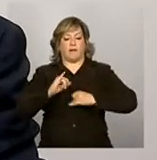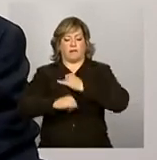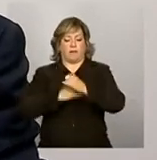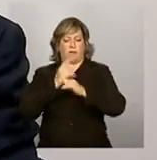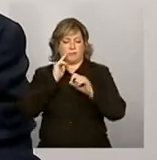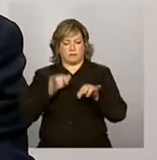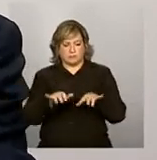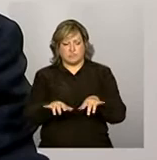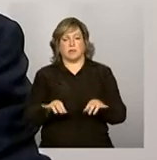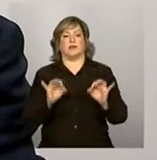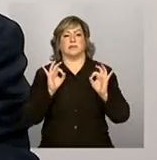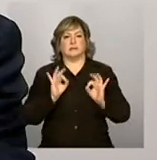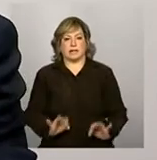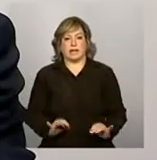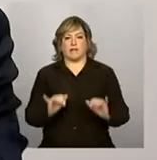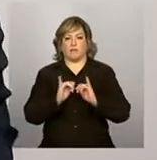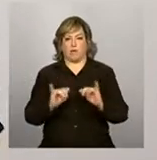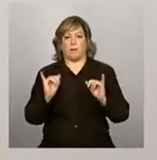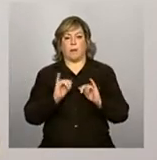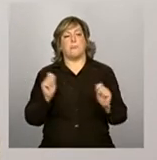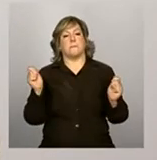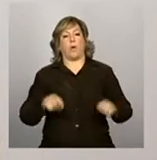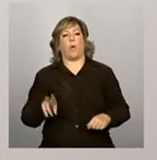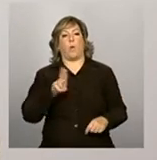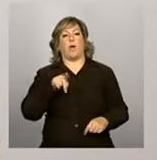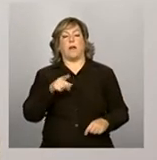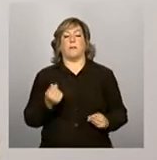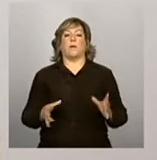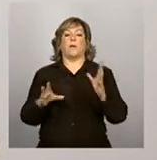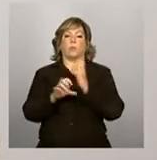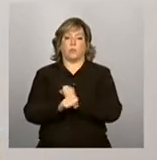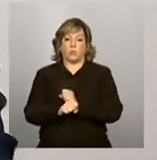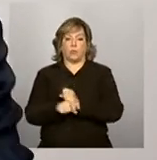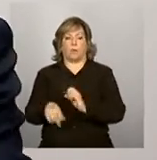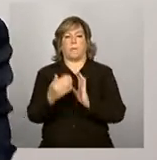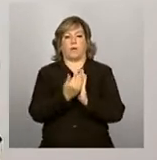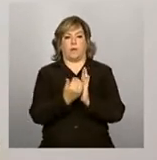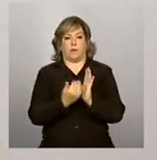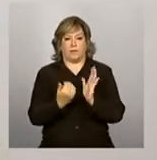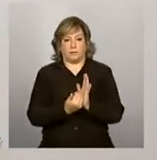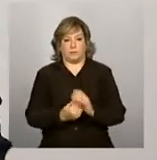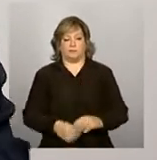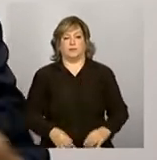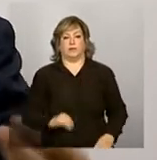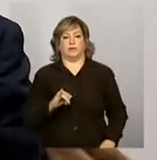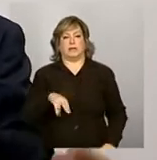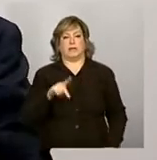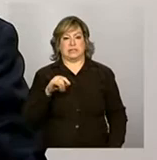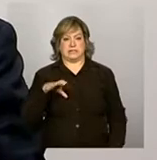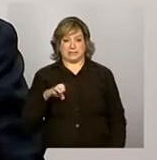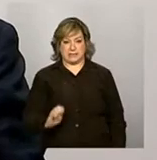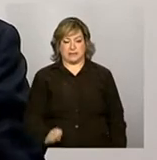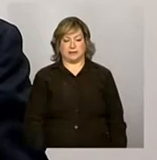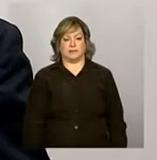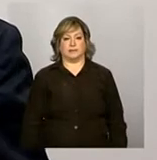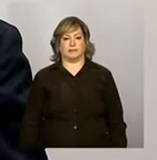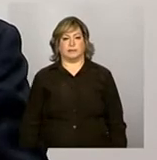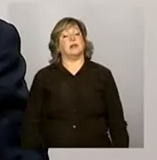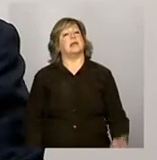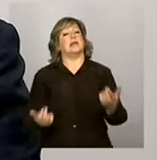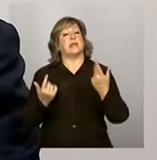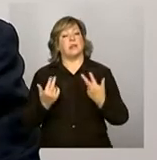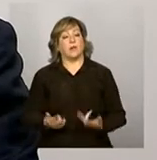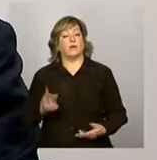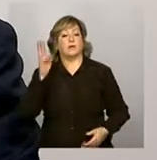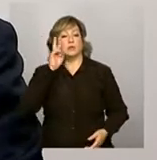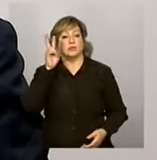qualidade e possamos utilizá-los para o cálculo do índice. Do mesmo jeito acontece com